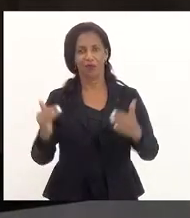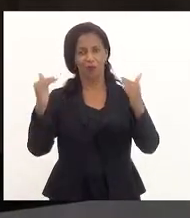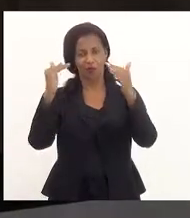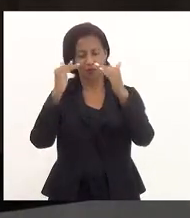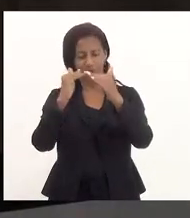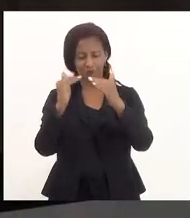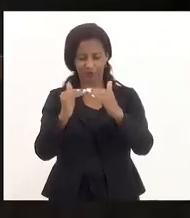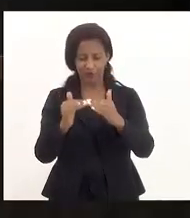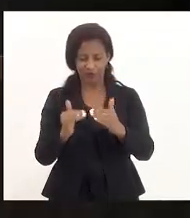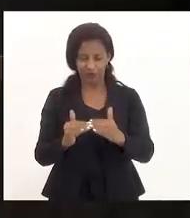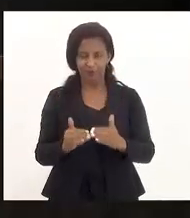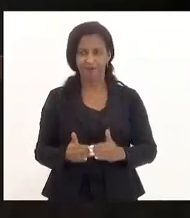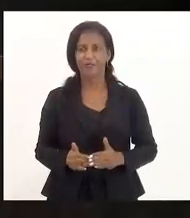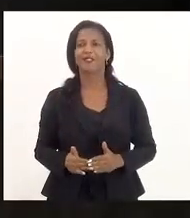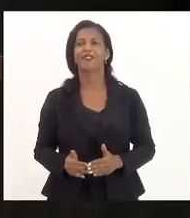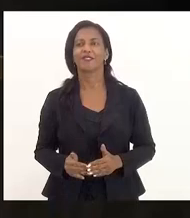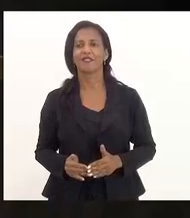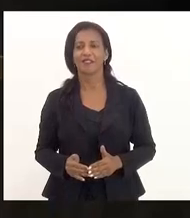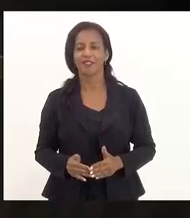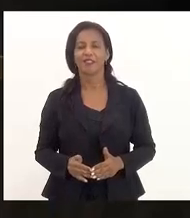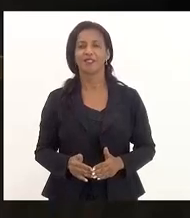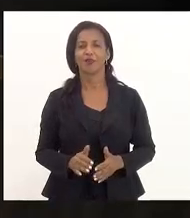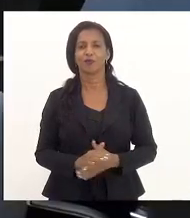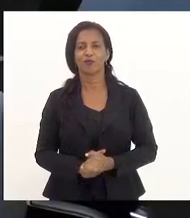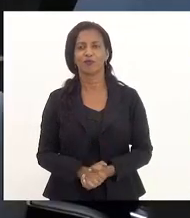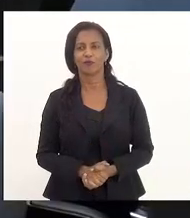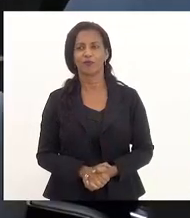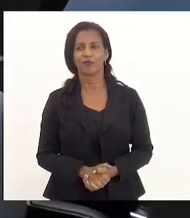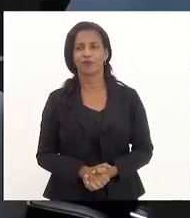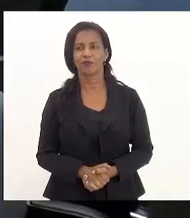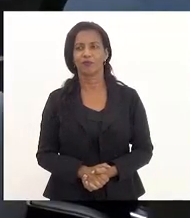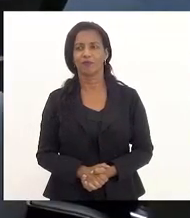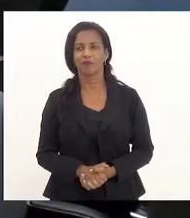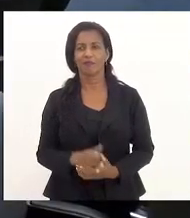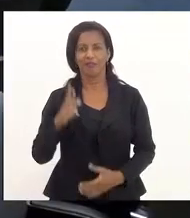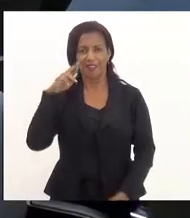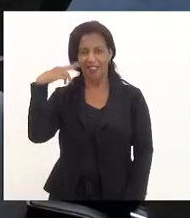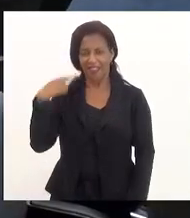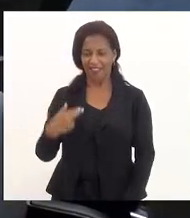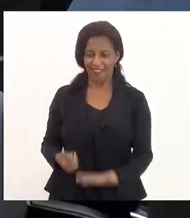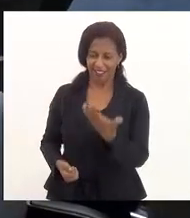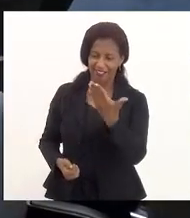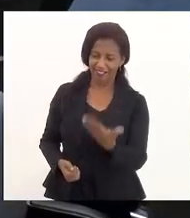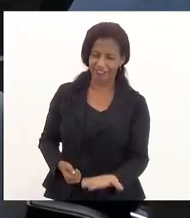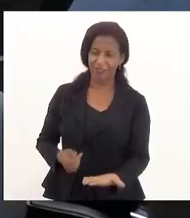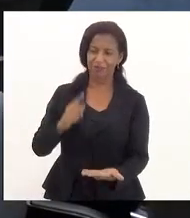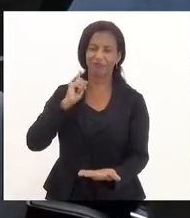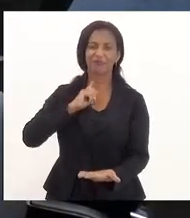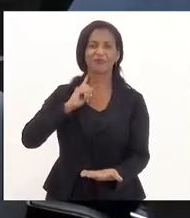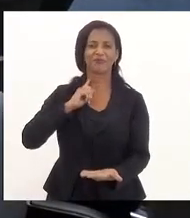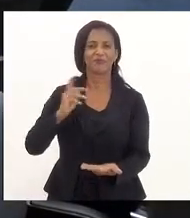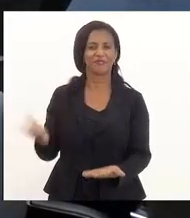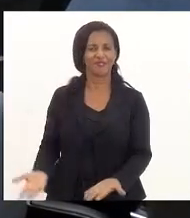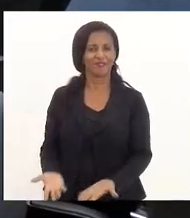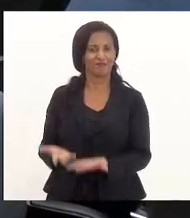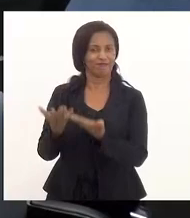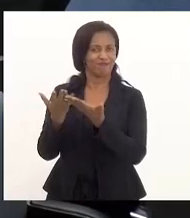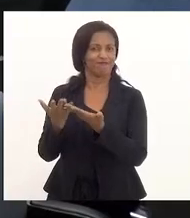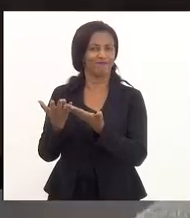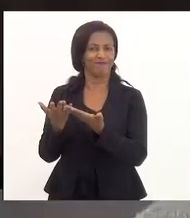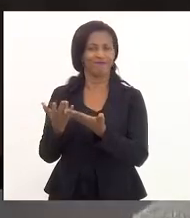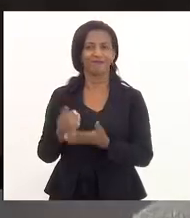concordo. Belíssimo, muito bem. Hoje, rubro-negra, homenageando o nosso